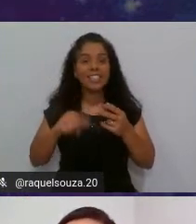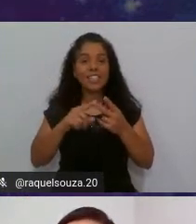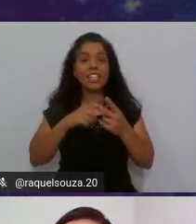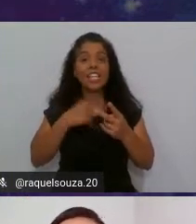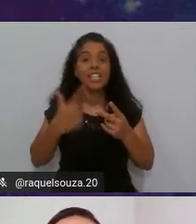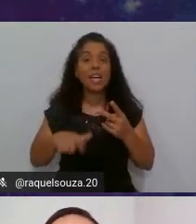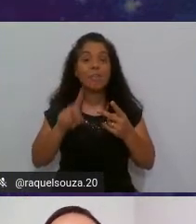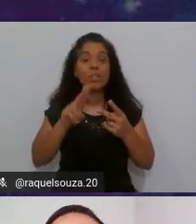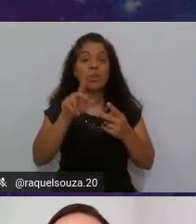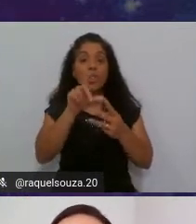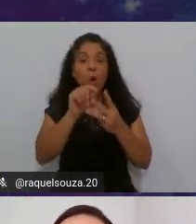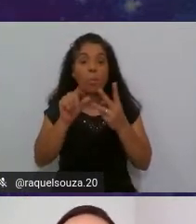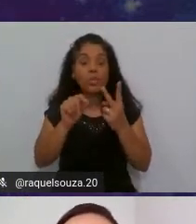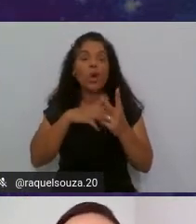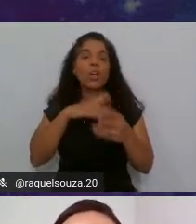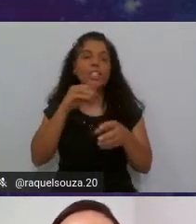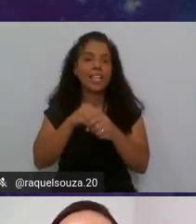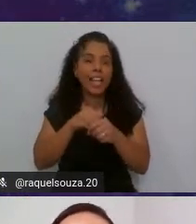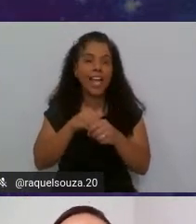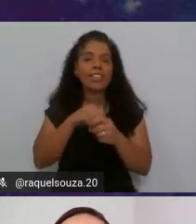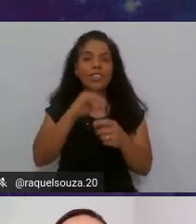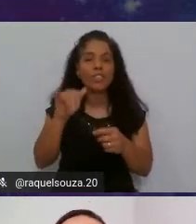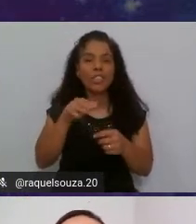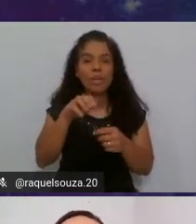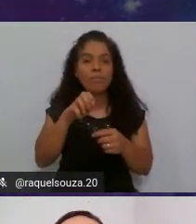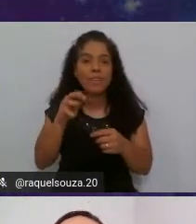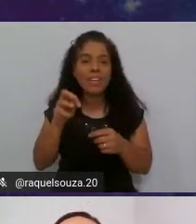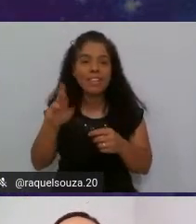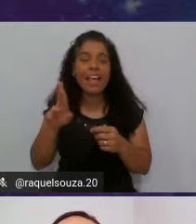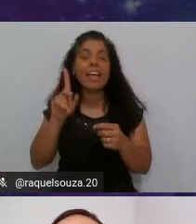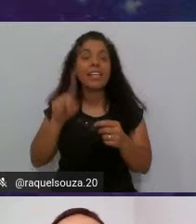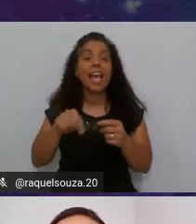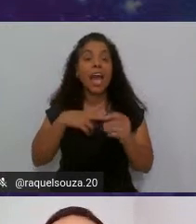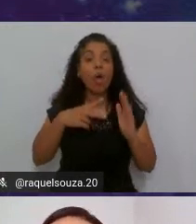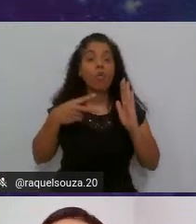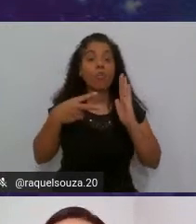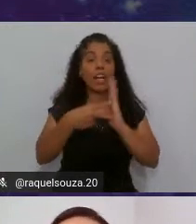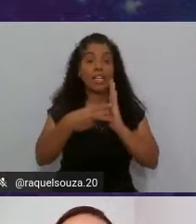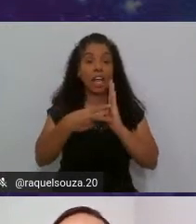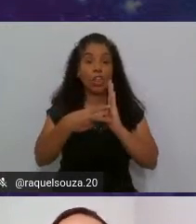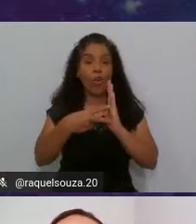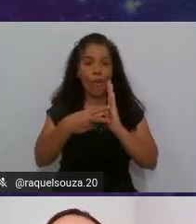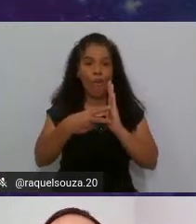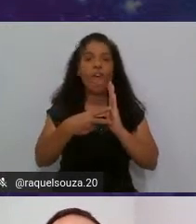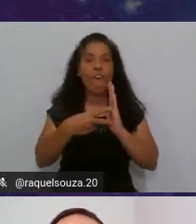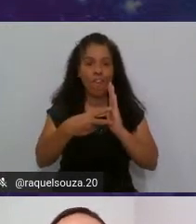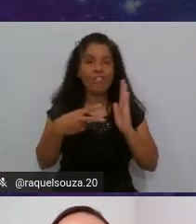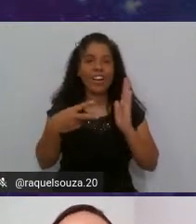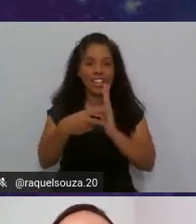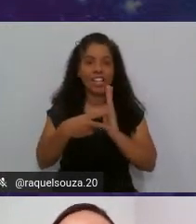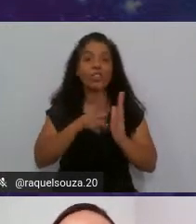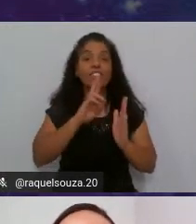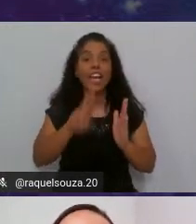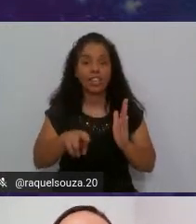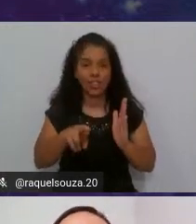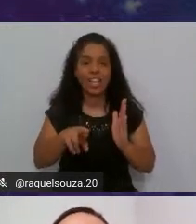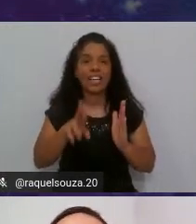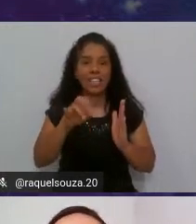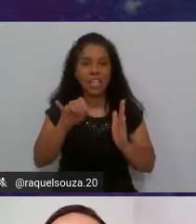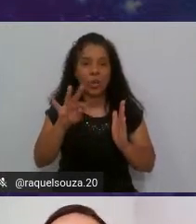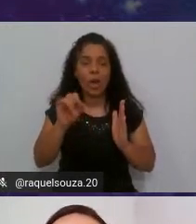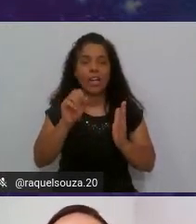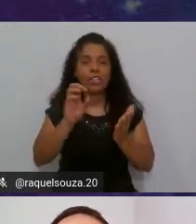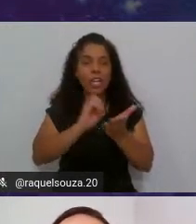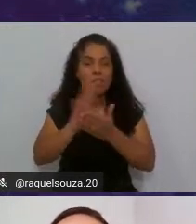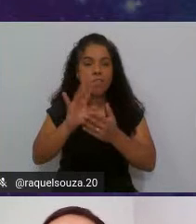duas opções aqui dentro do JMeeter que é um validador de request validador de resultado que é o chamado de View